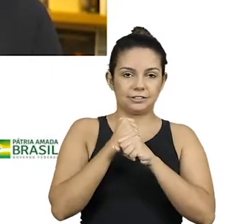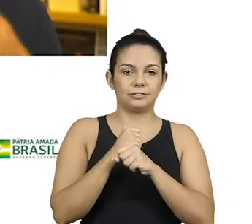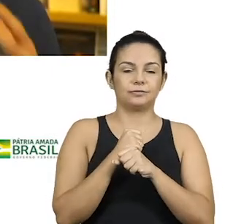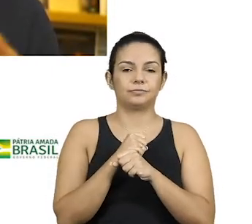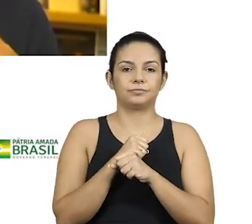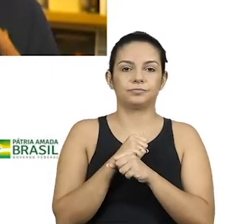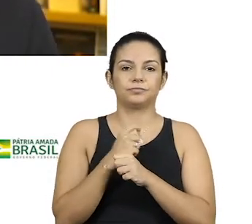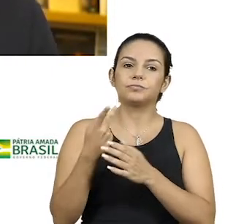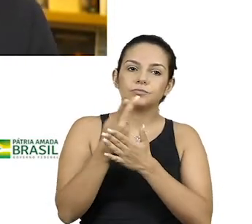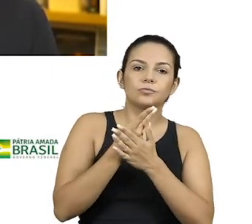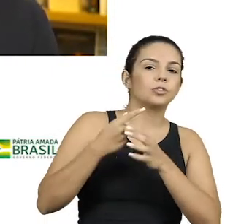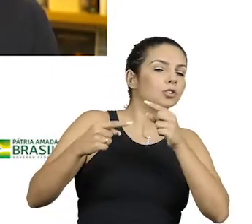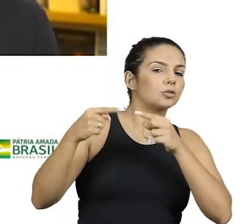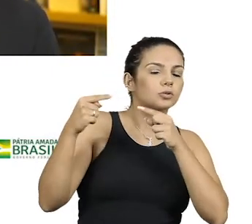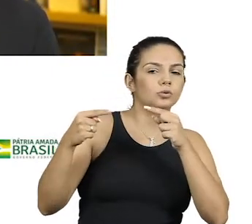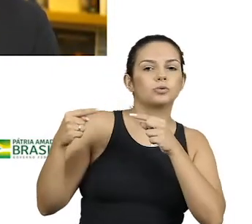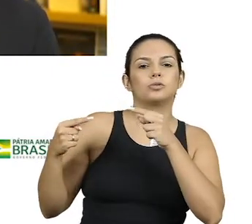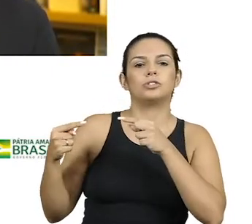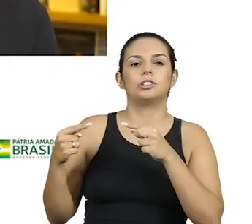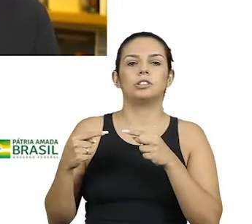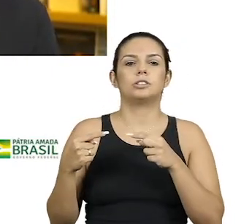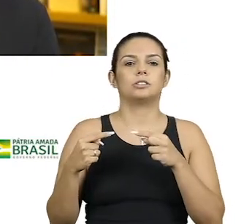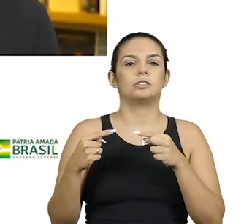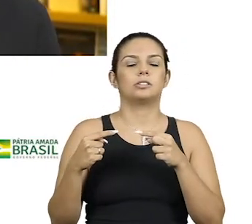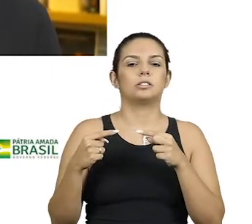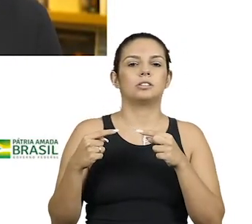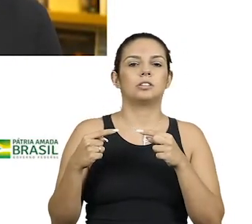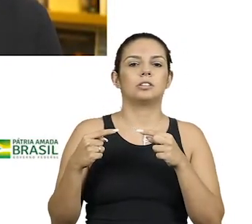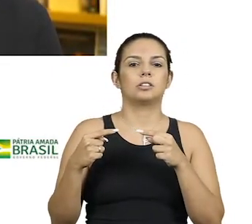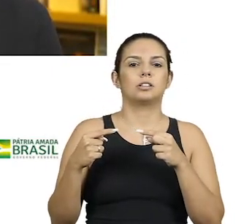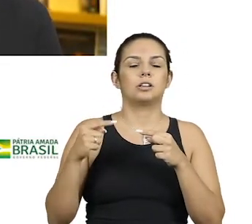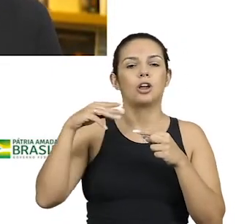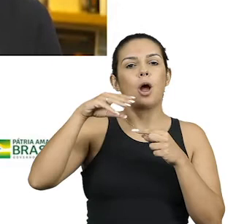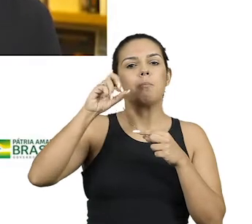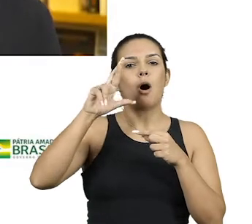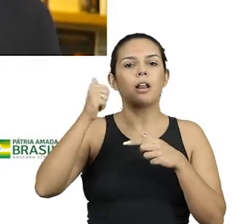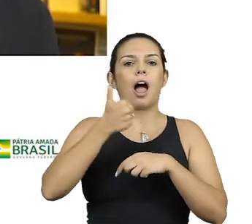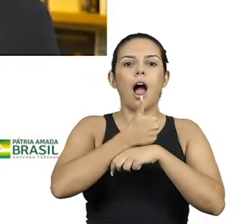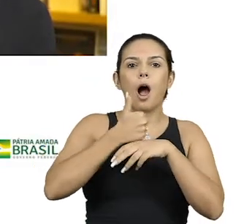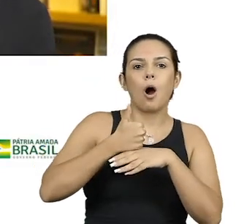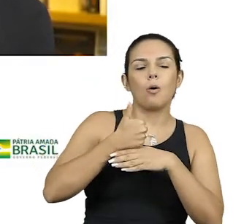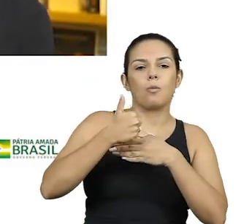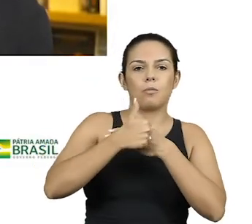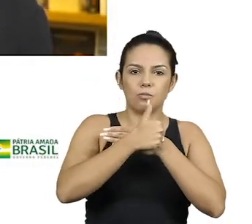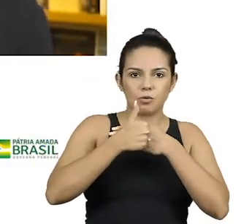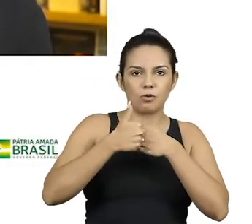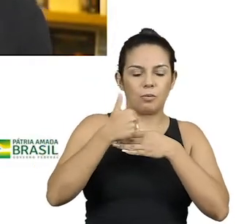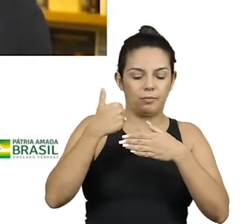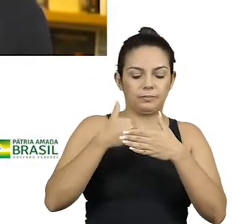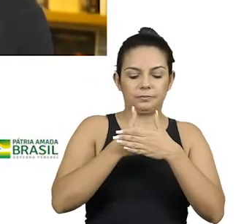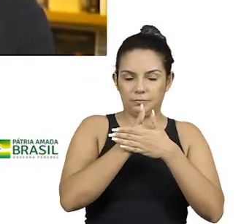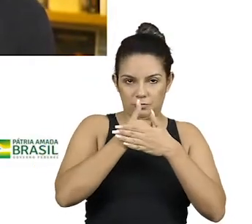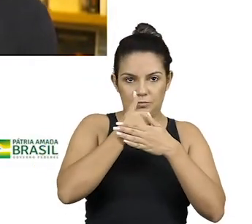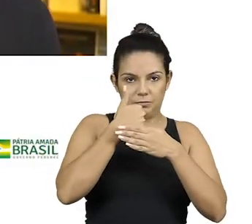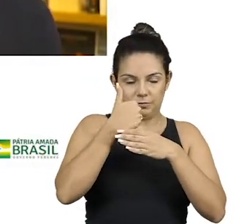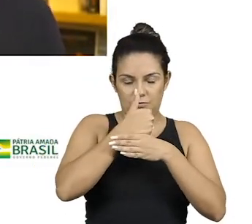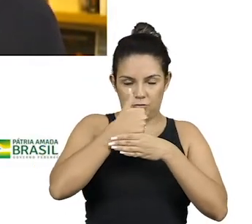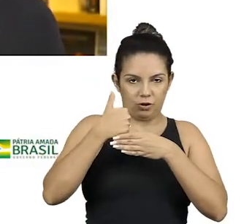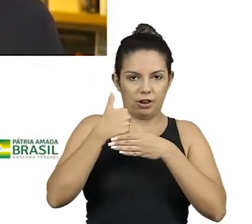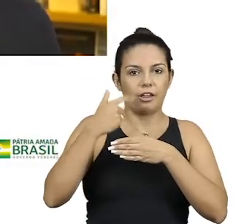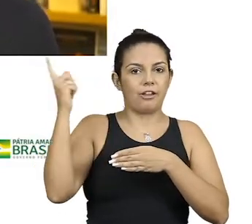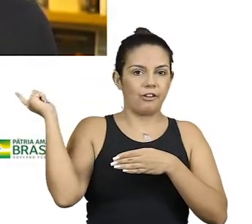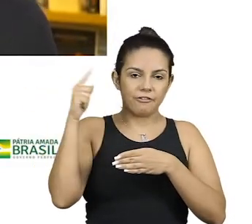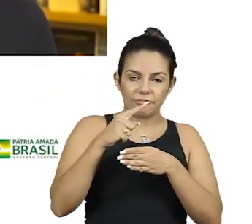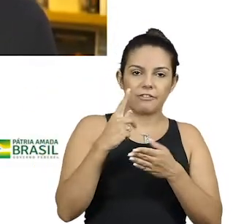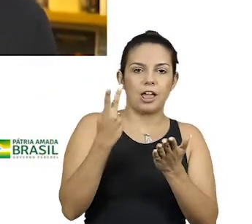procurava discutir questões morais, porque o que vem acontecendo nas últimas